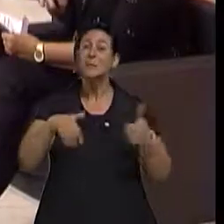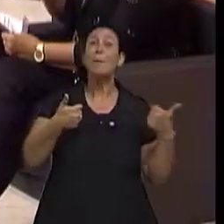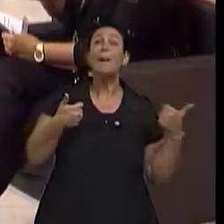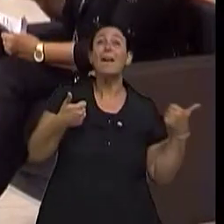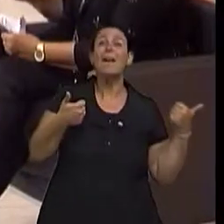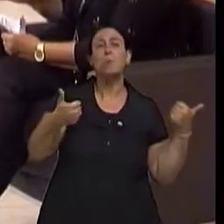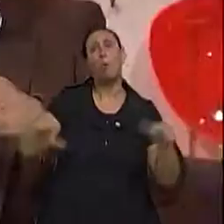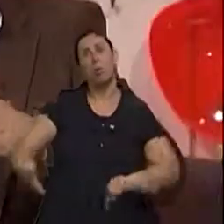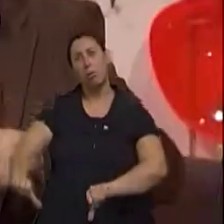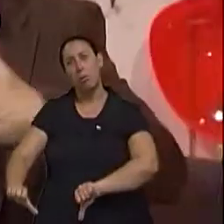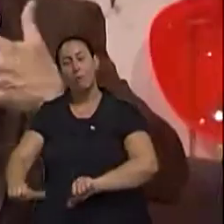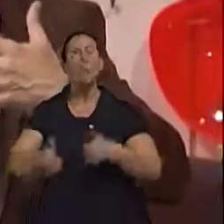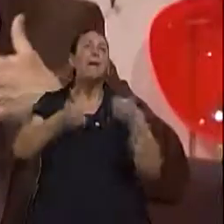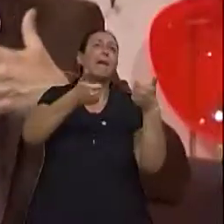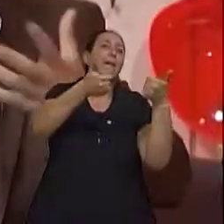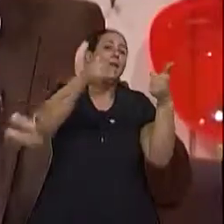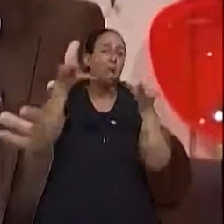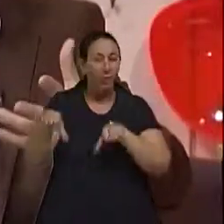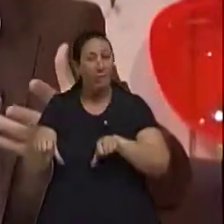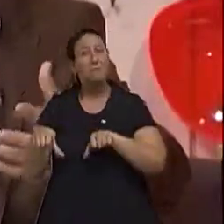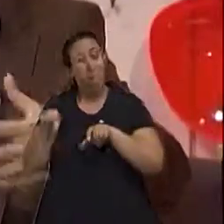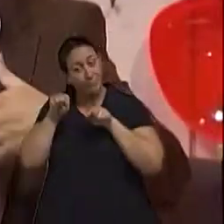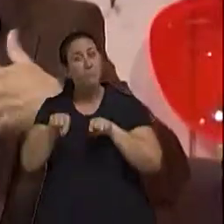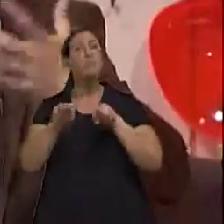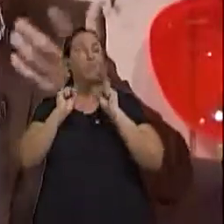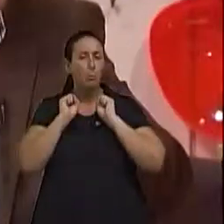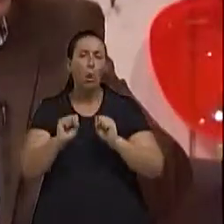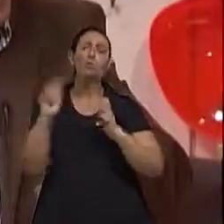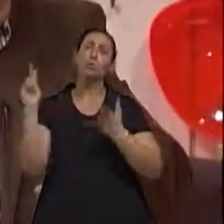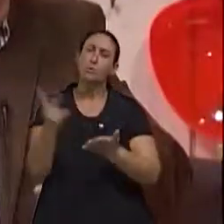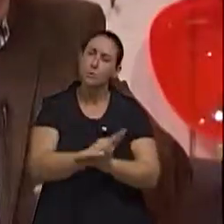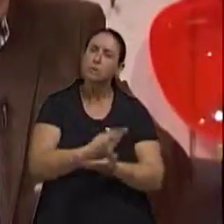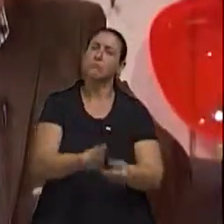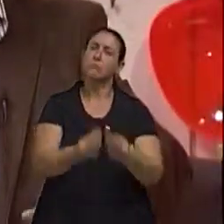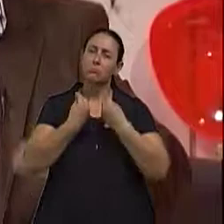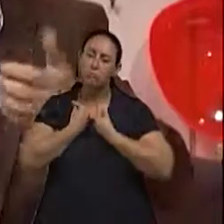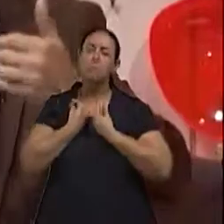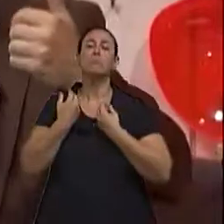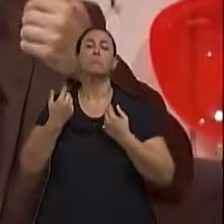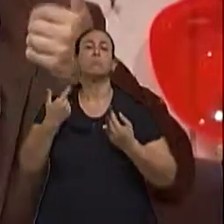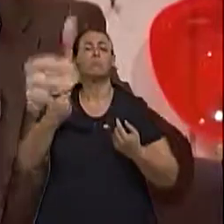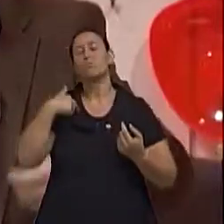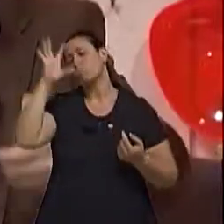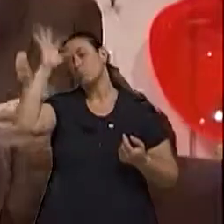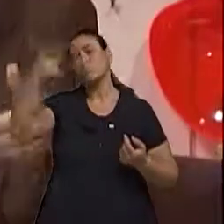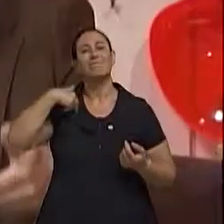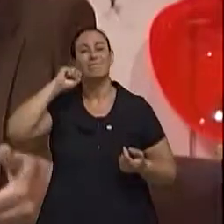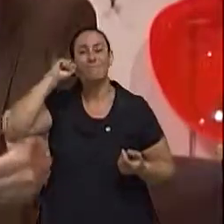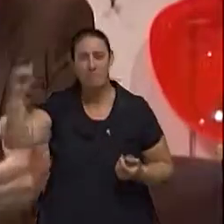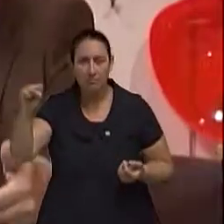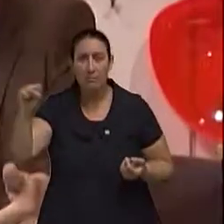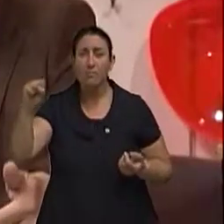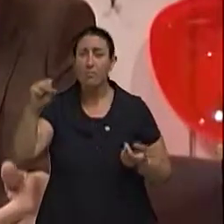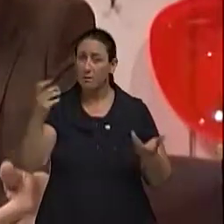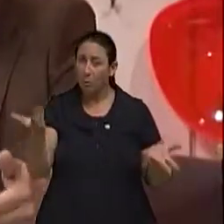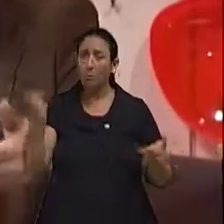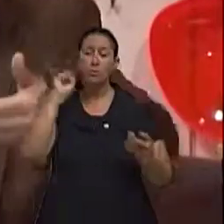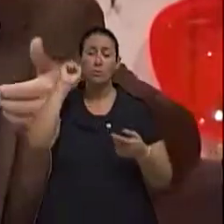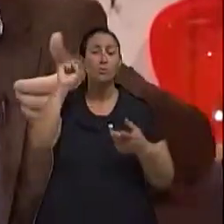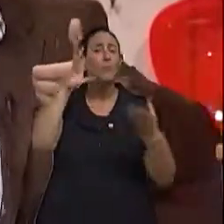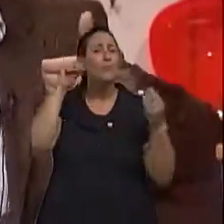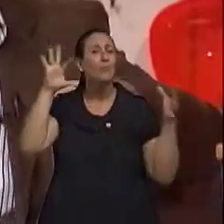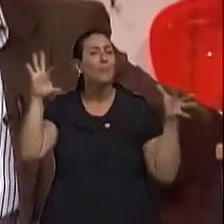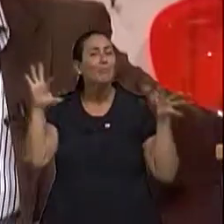flutuação do humor pode levar a condutas desesperadas. Então, o suicídio está muito relacionado